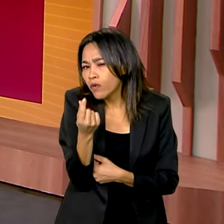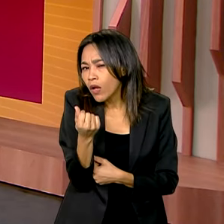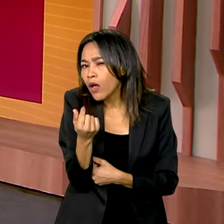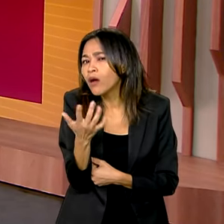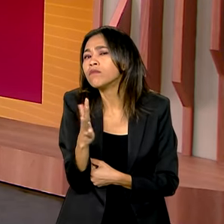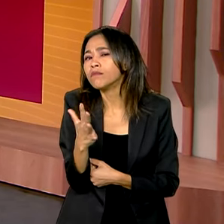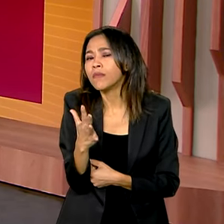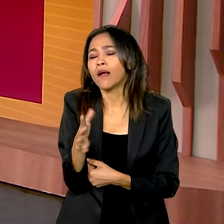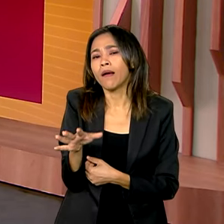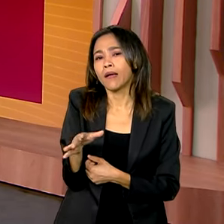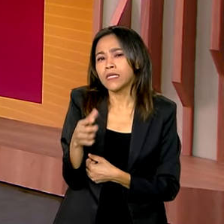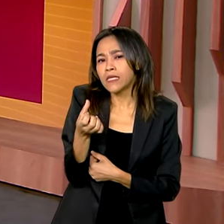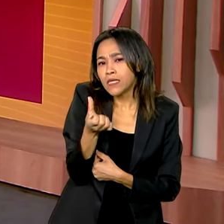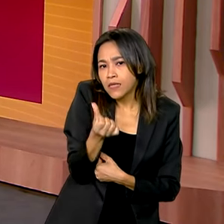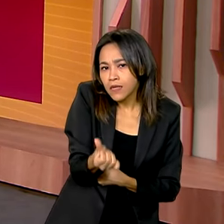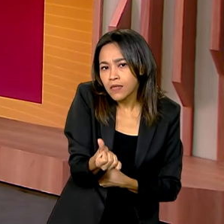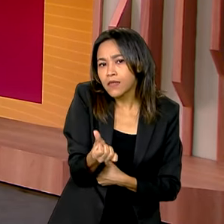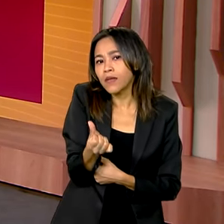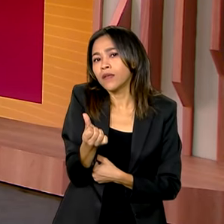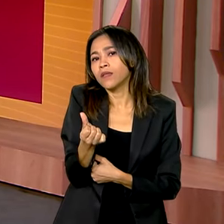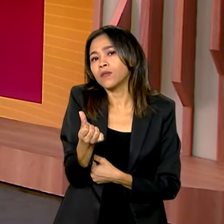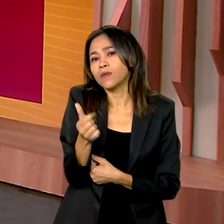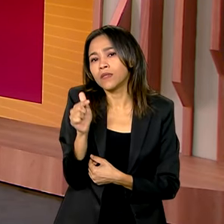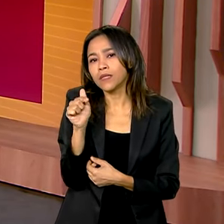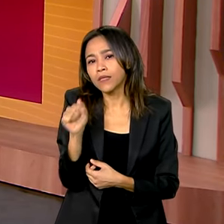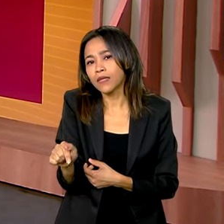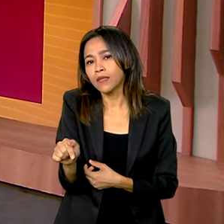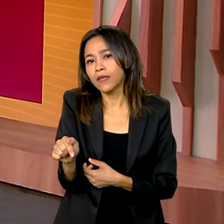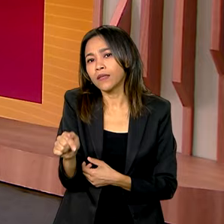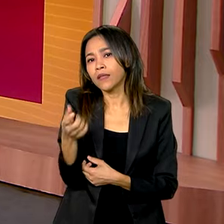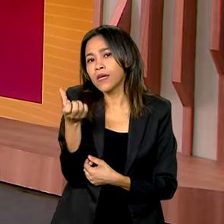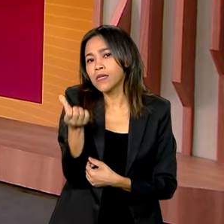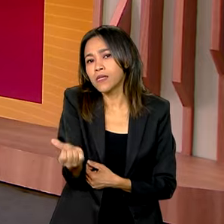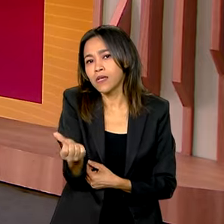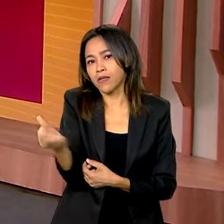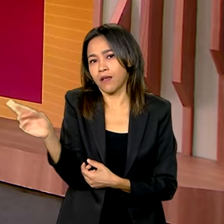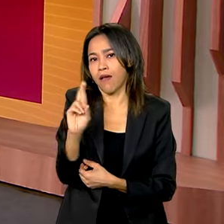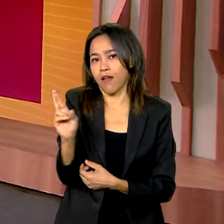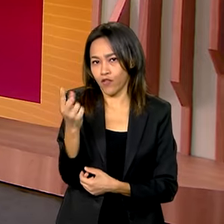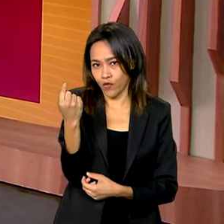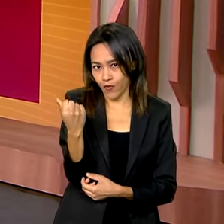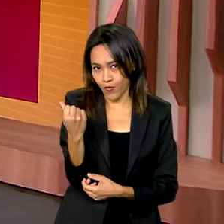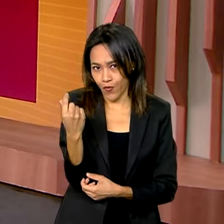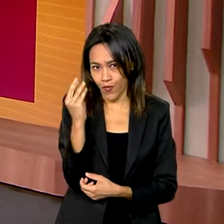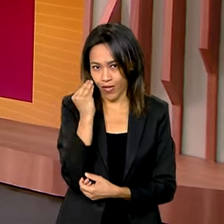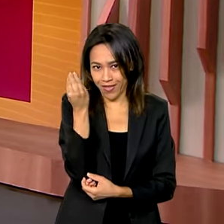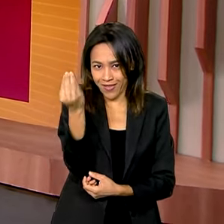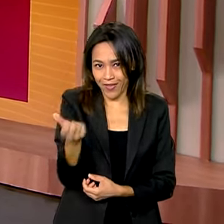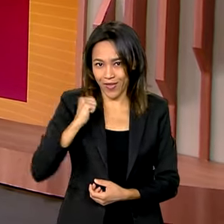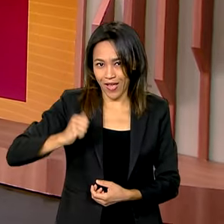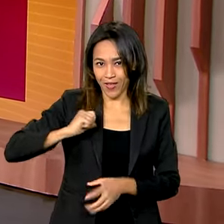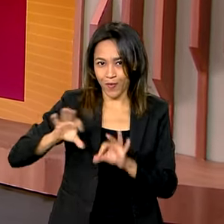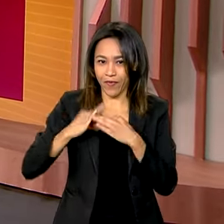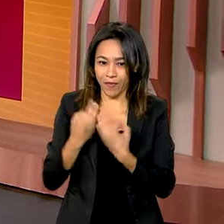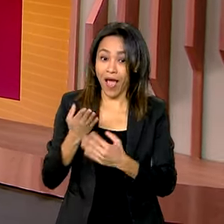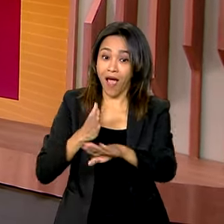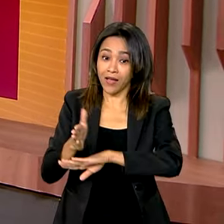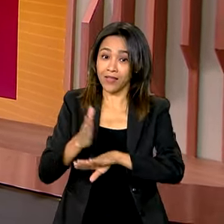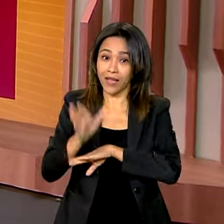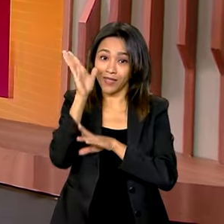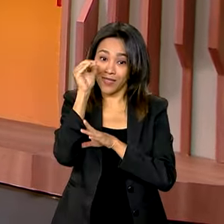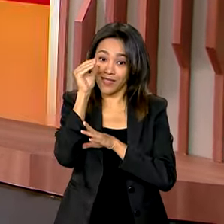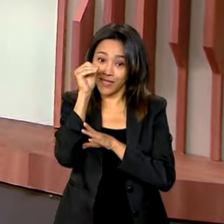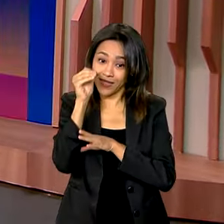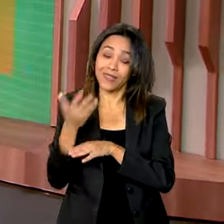município passa dos R$ 676. Acesse gov.br barra